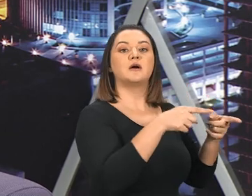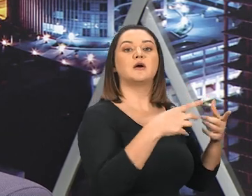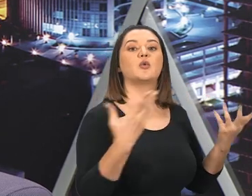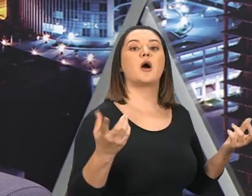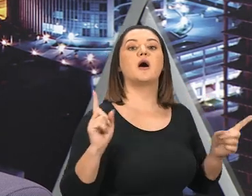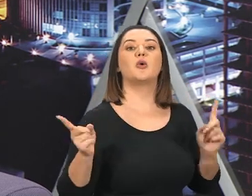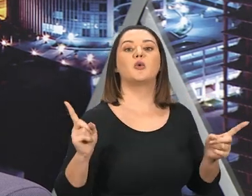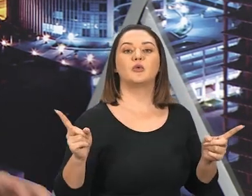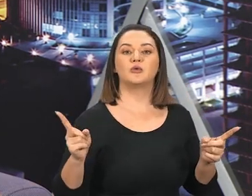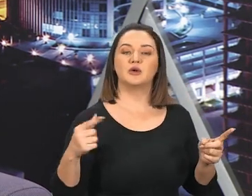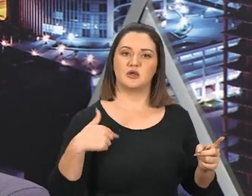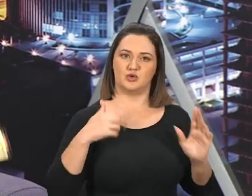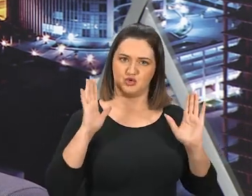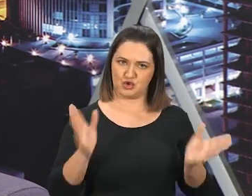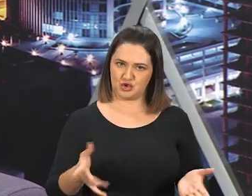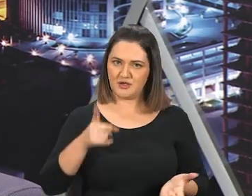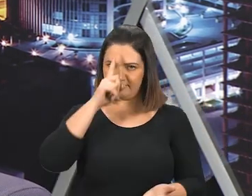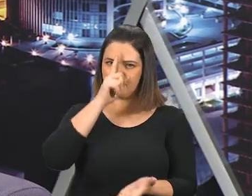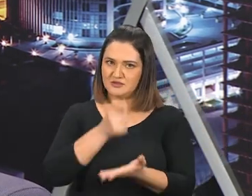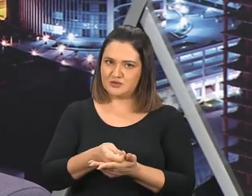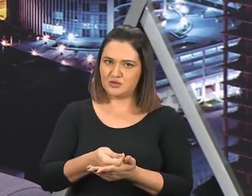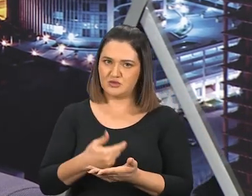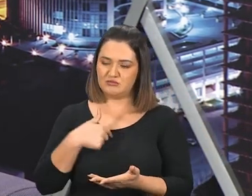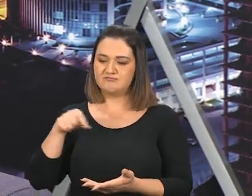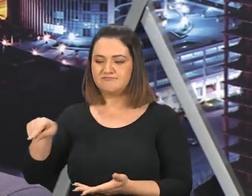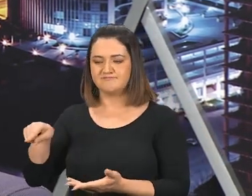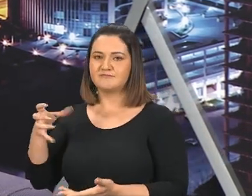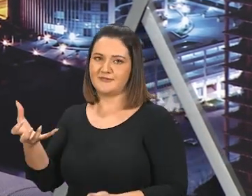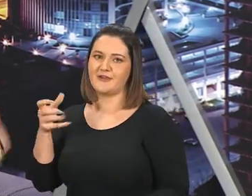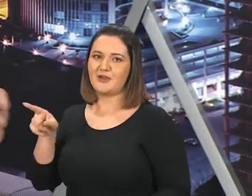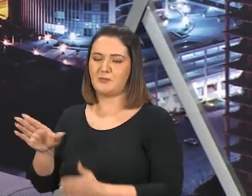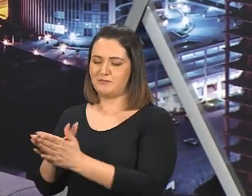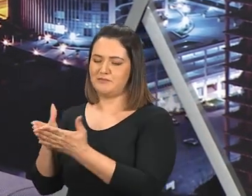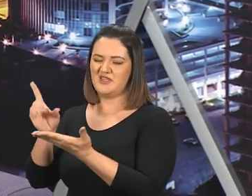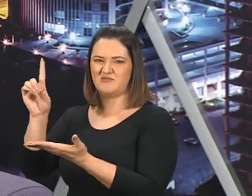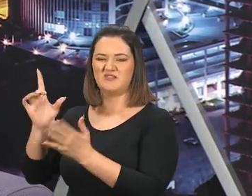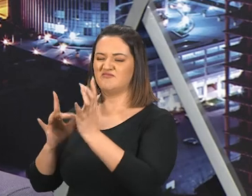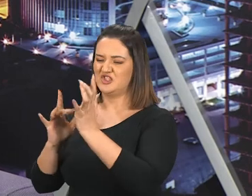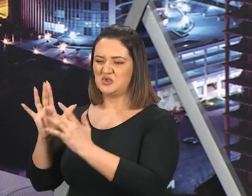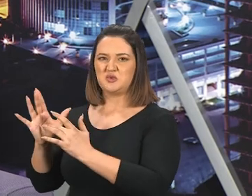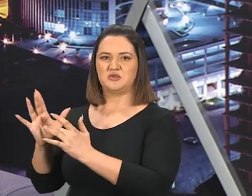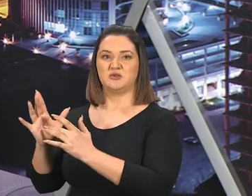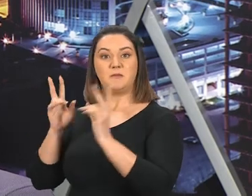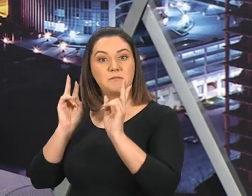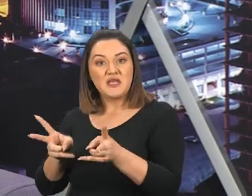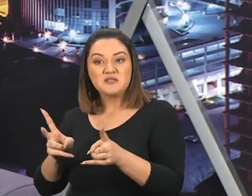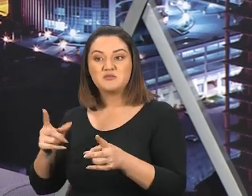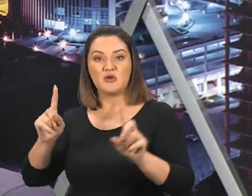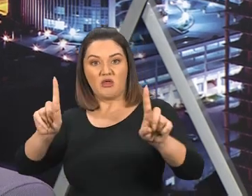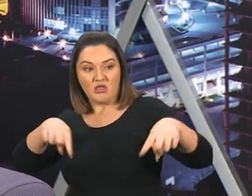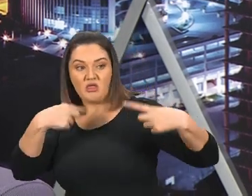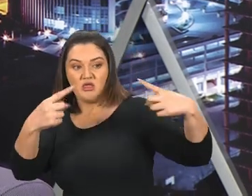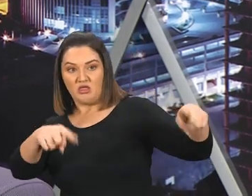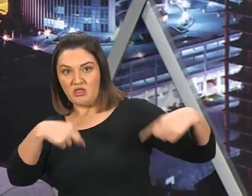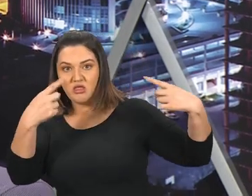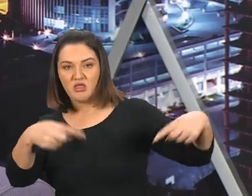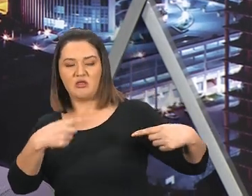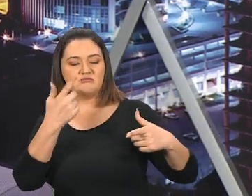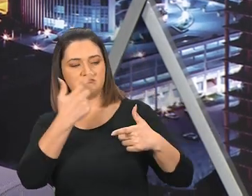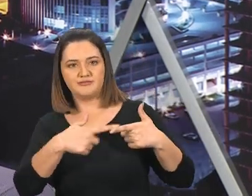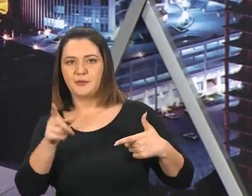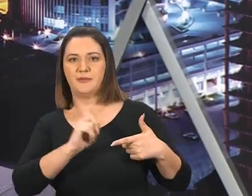fiz minha escolha, Eu quero seguir a Cristo, E sua palavra, Mesmo, Que a gente passe, Por privações,